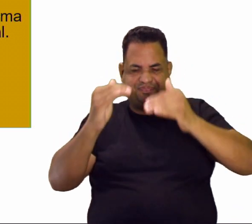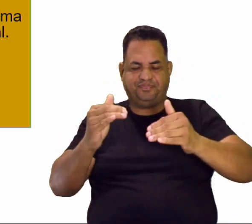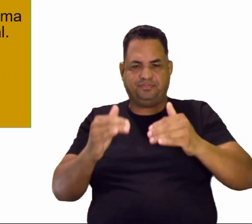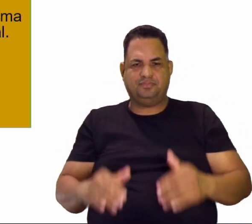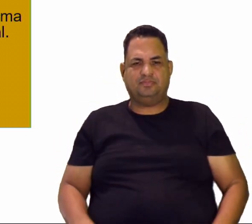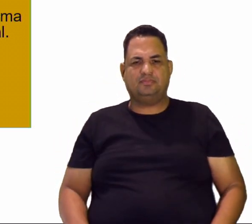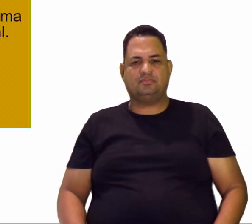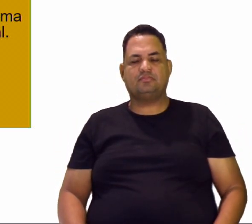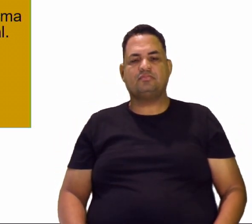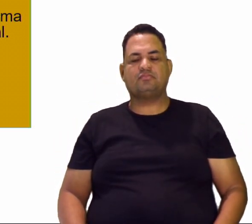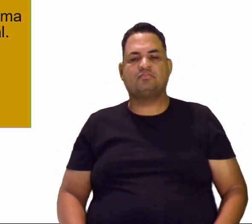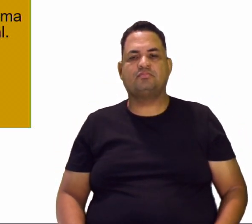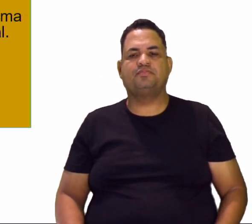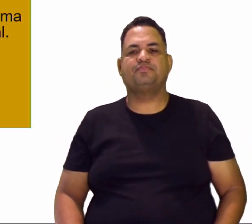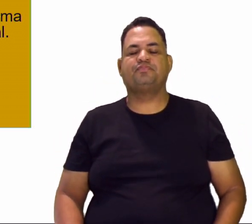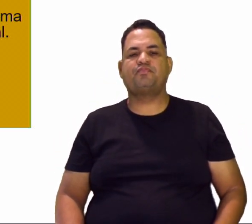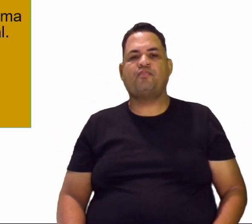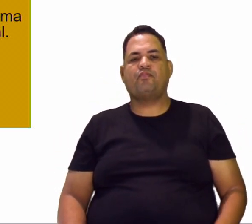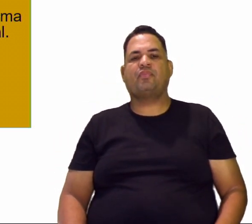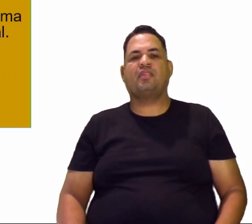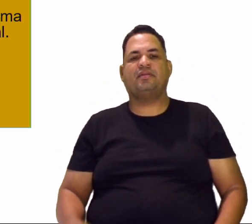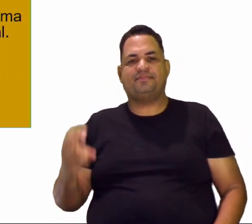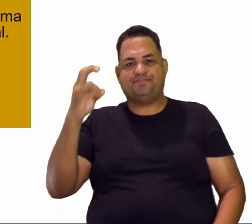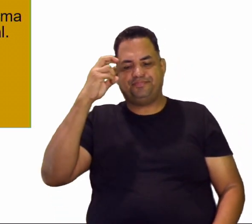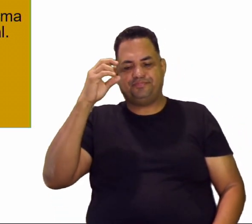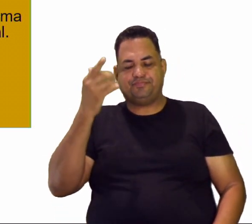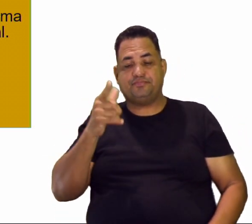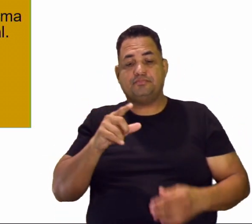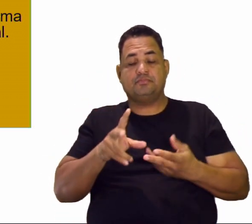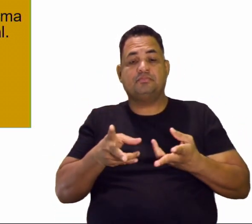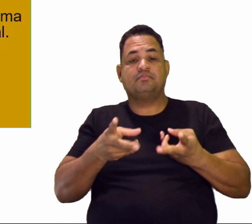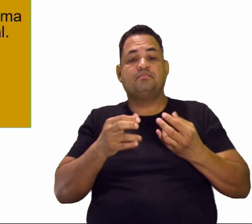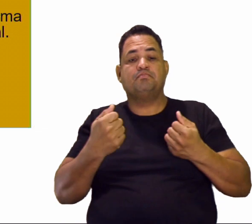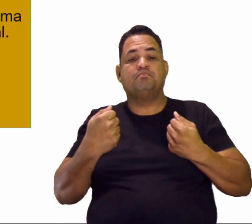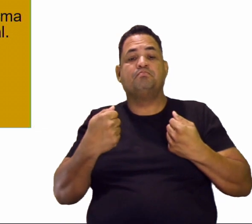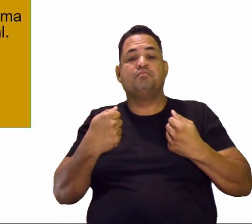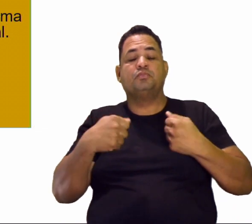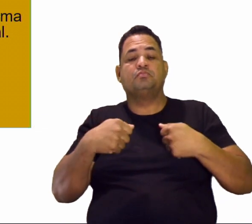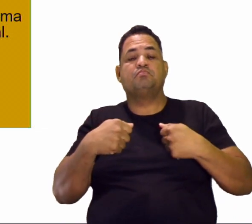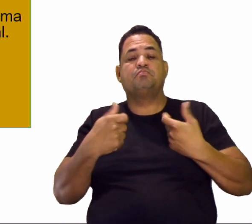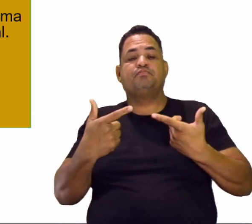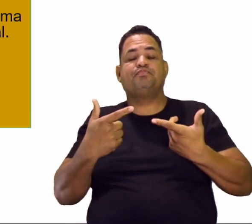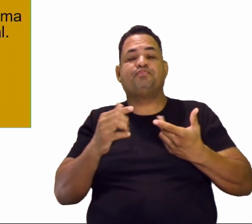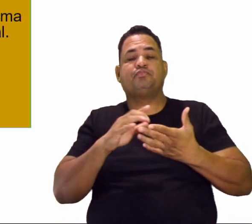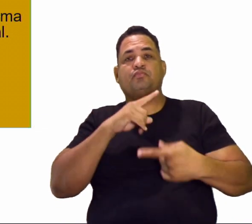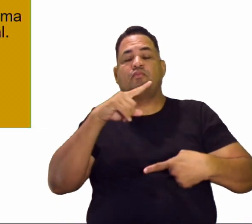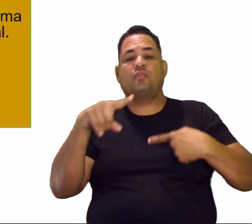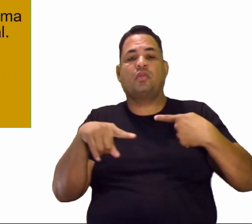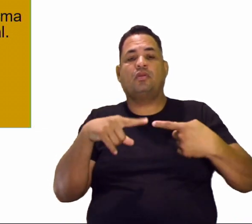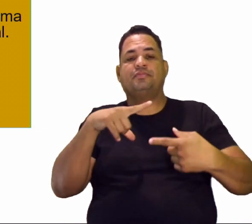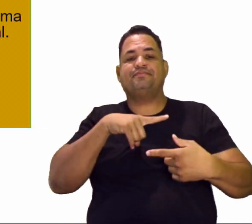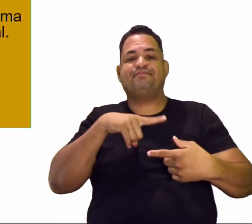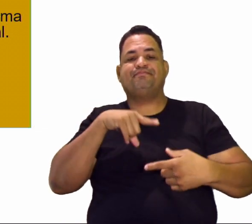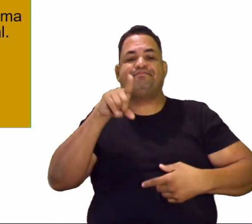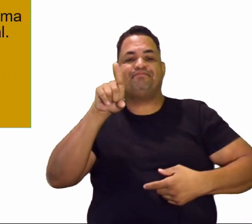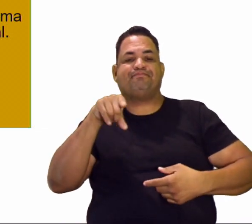de massa, ela tem o objetivo de tornar todas as culturas homogêneas, tá, gente? Essa é a intenção. Por quê?